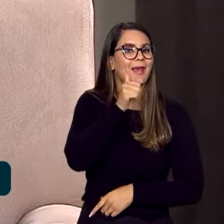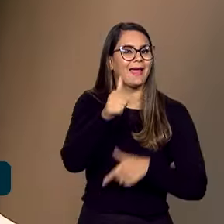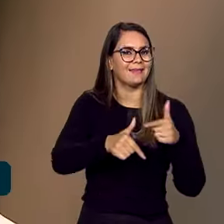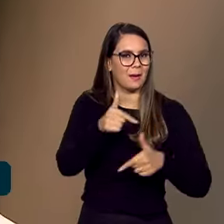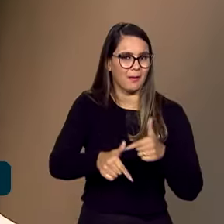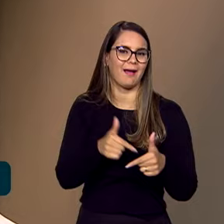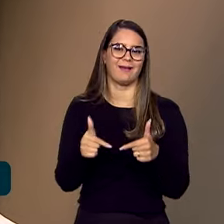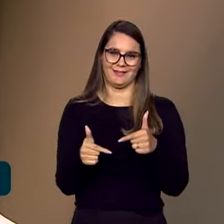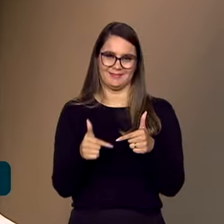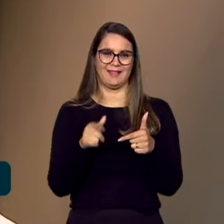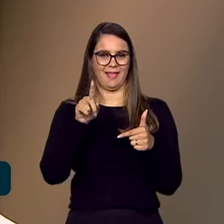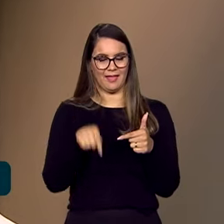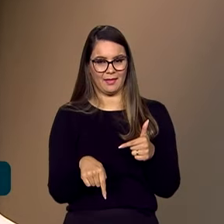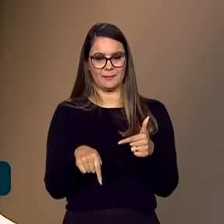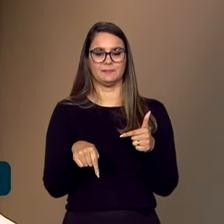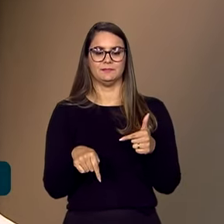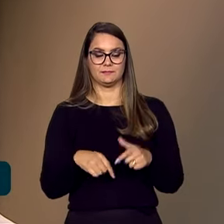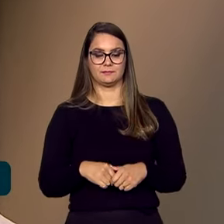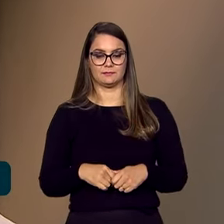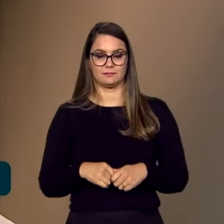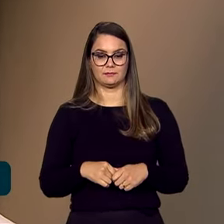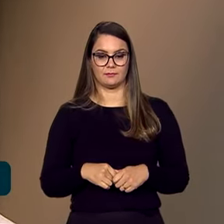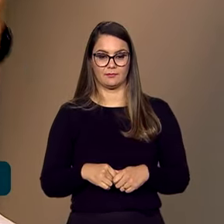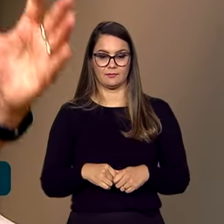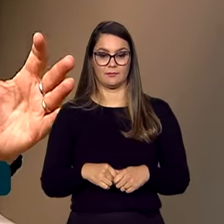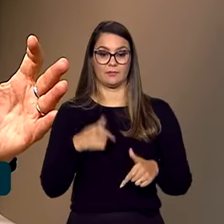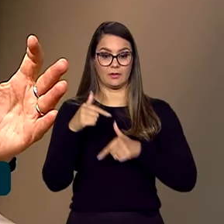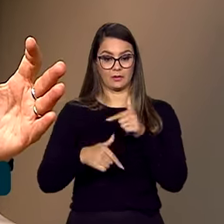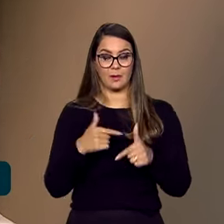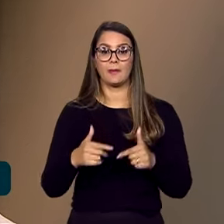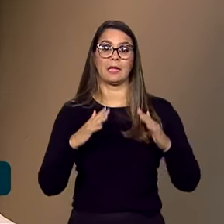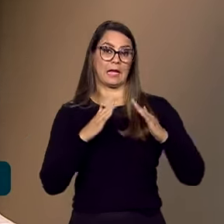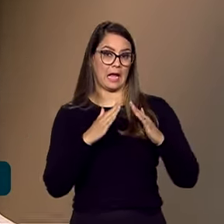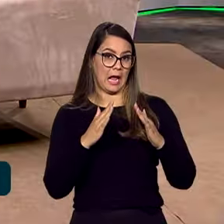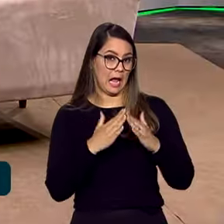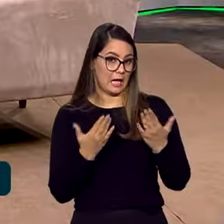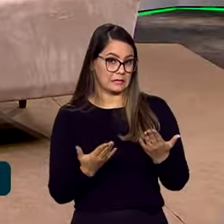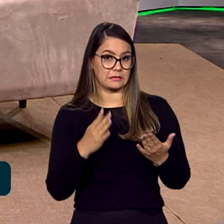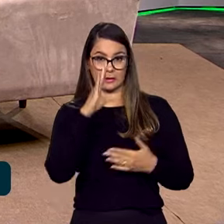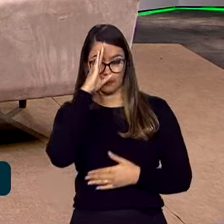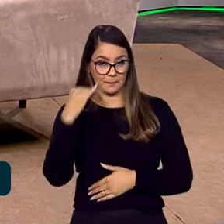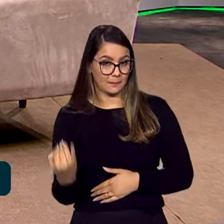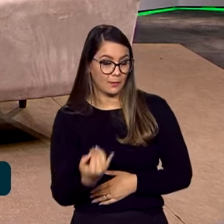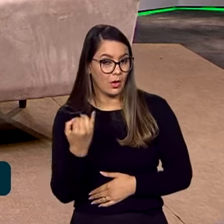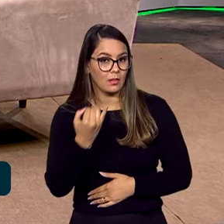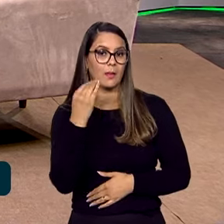trabalhadoras, que são as trabalhadoras domésticas, que exercem um papel fundamental,